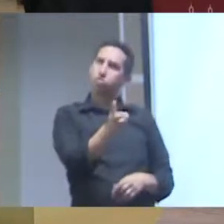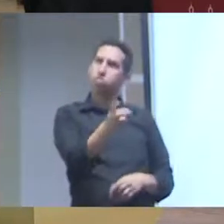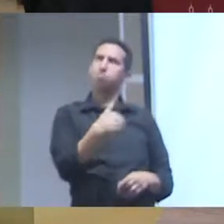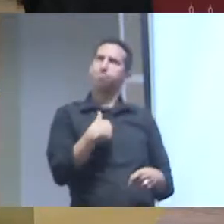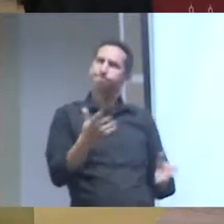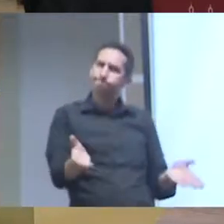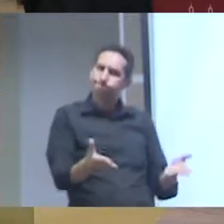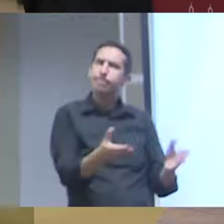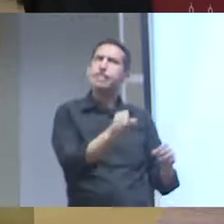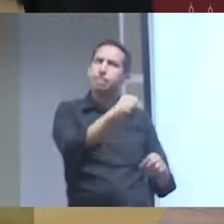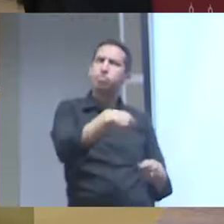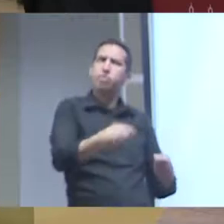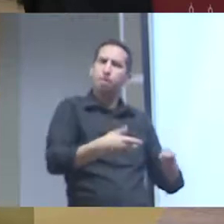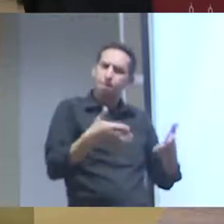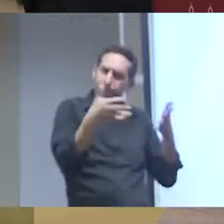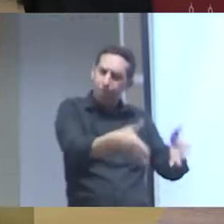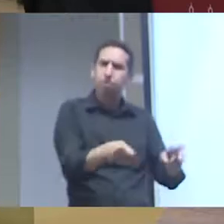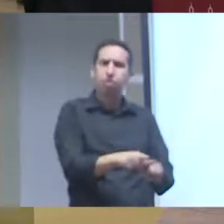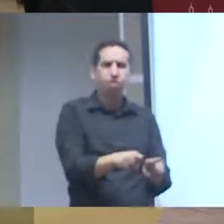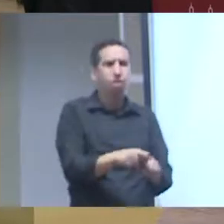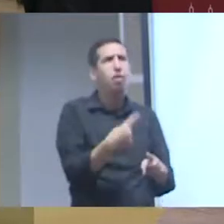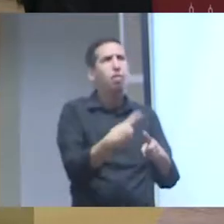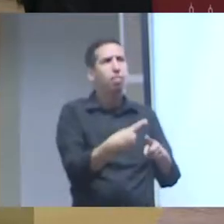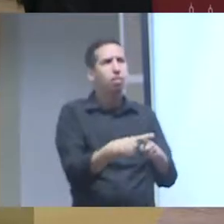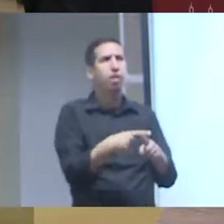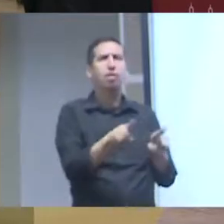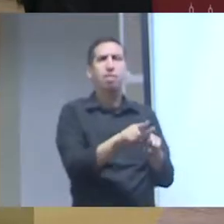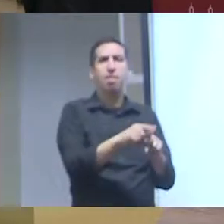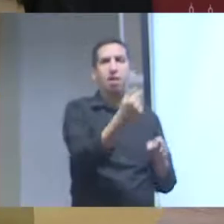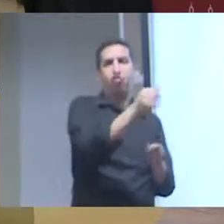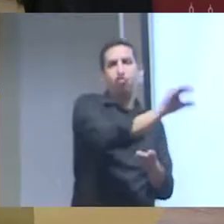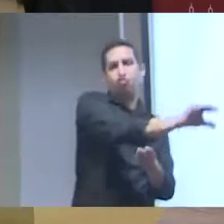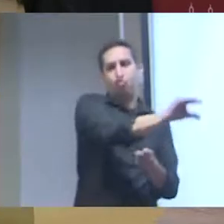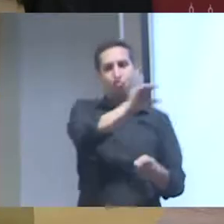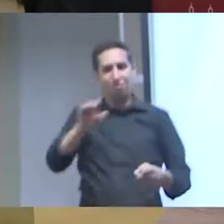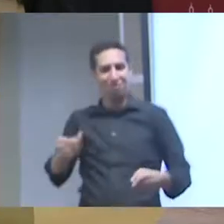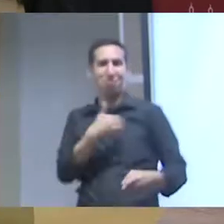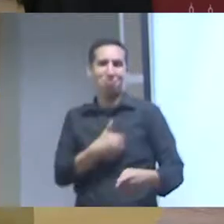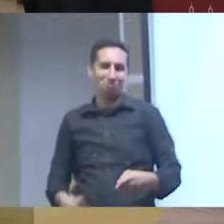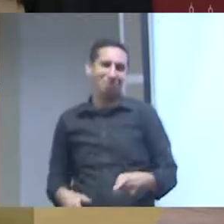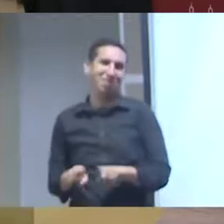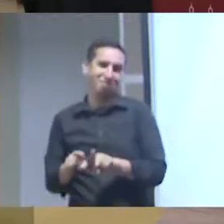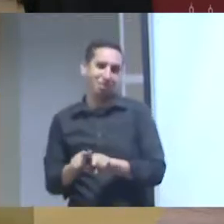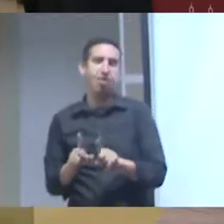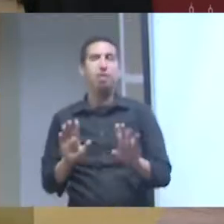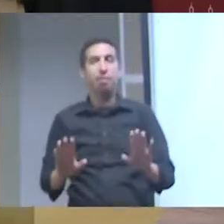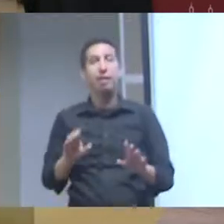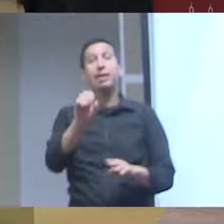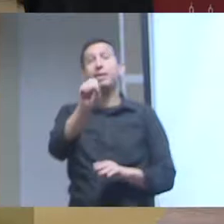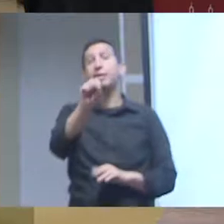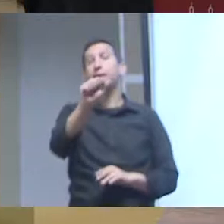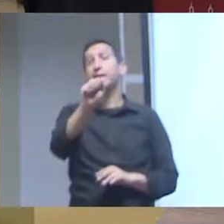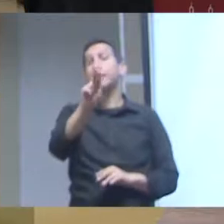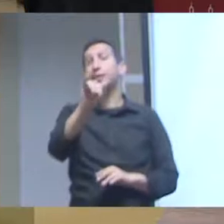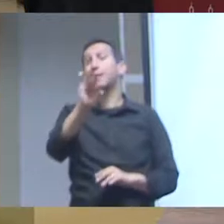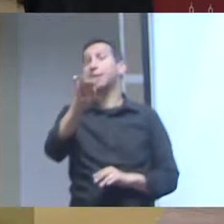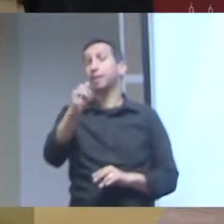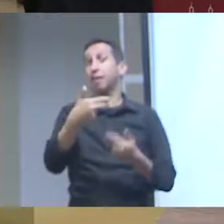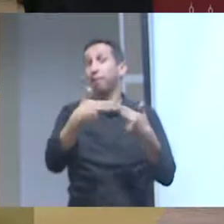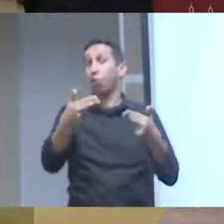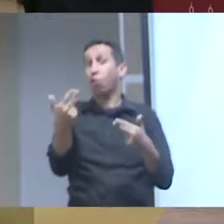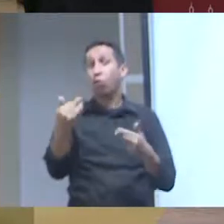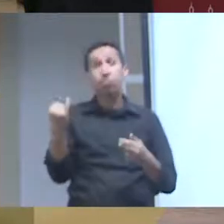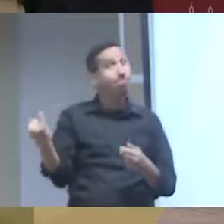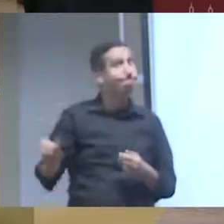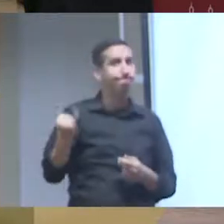iniciativa privada até porque ela coloca recursos também para favorecer a abertura de dados mas a Sarita ela levanta um ponto que é essencial mesmo que